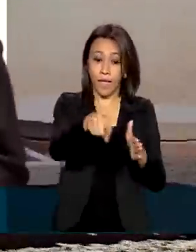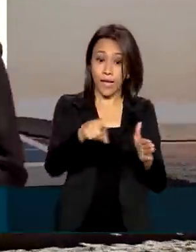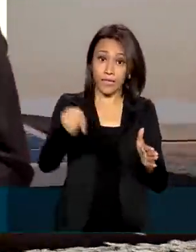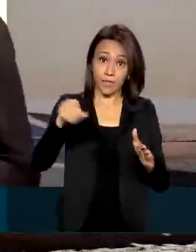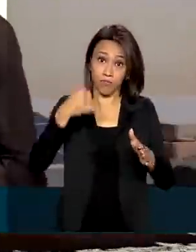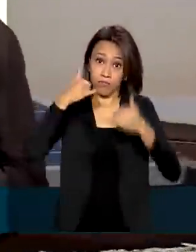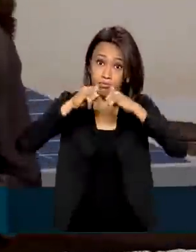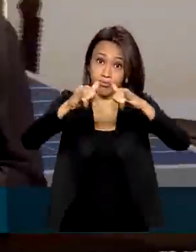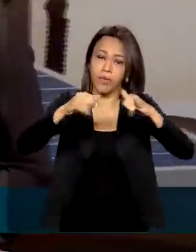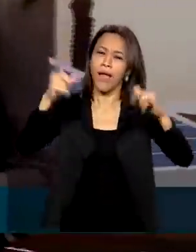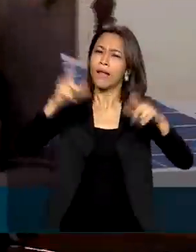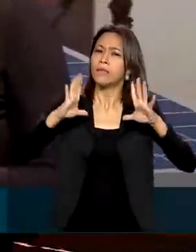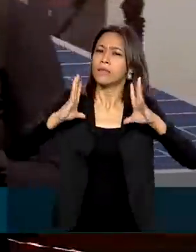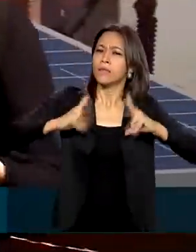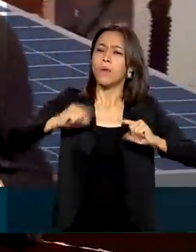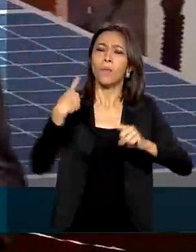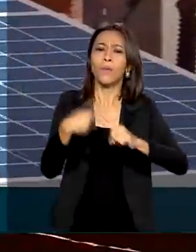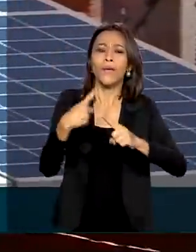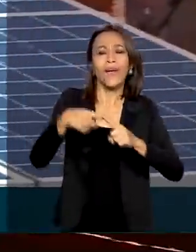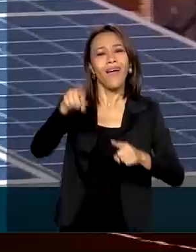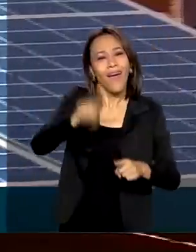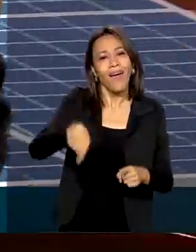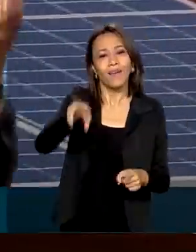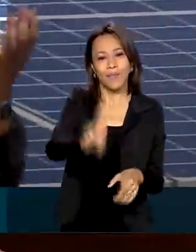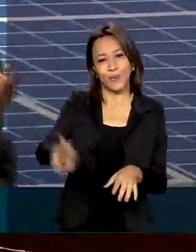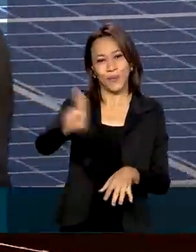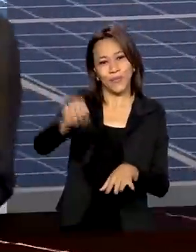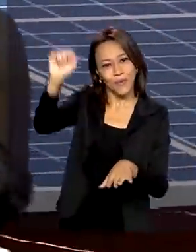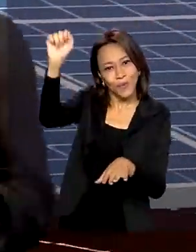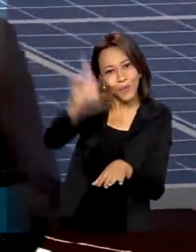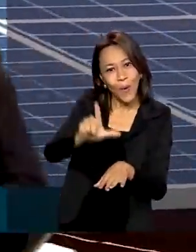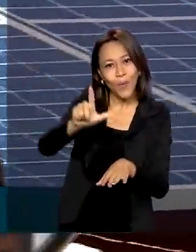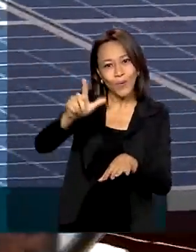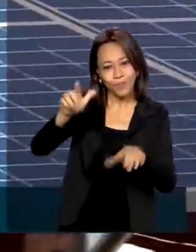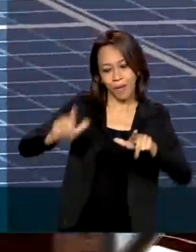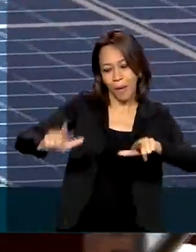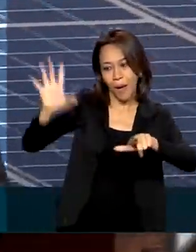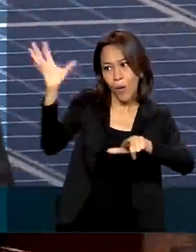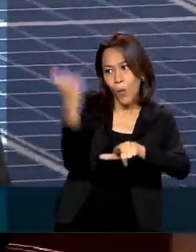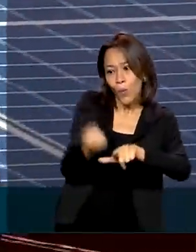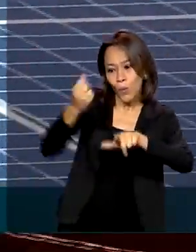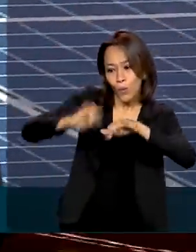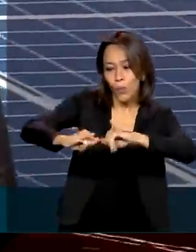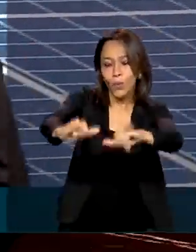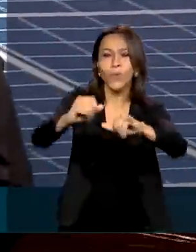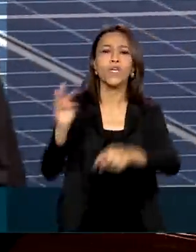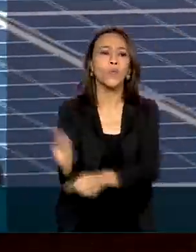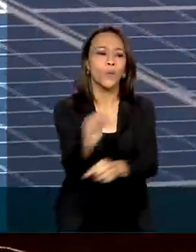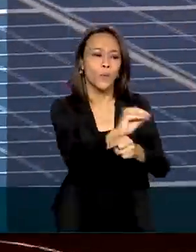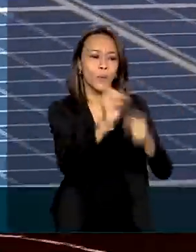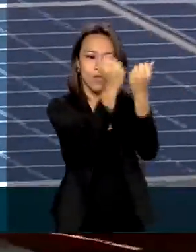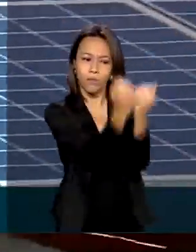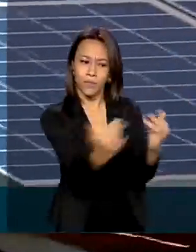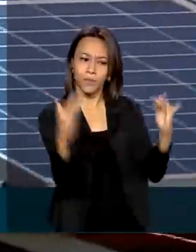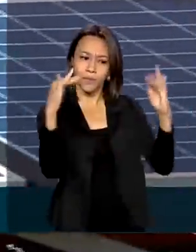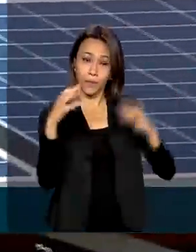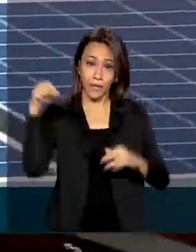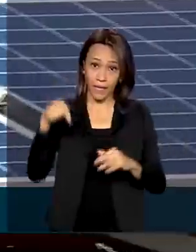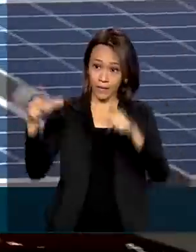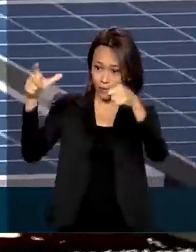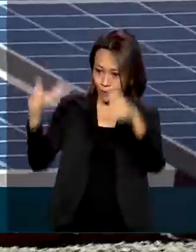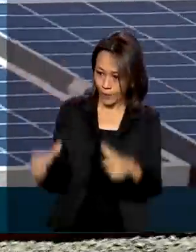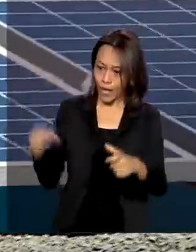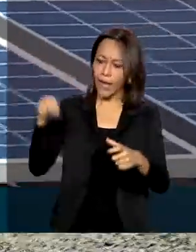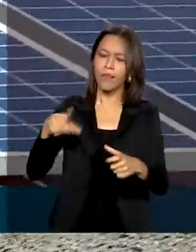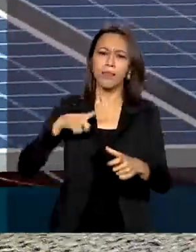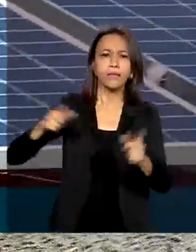considerada limpa porque vem de uma fonte renovável, o sol, e ajuda a preservar o meio ambiente. Este parque tem